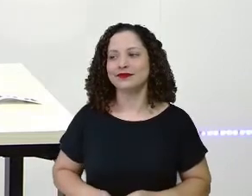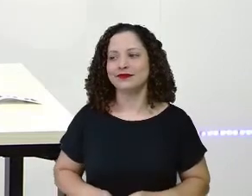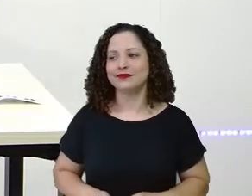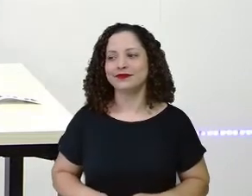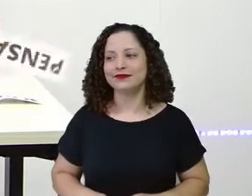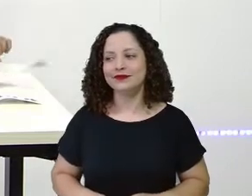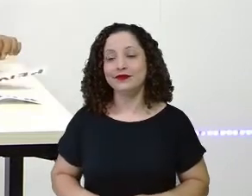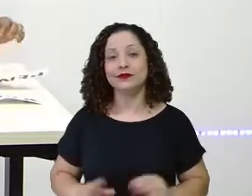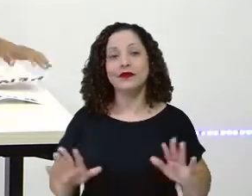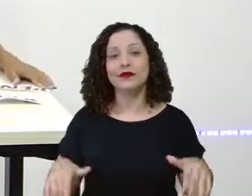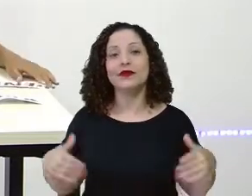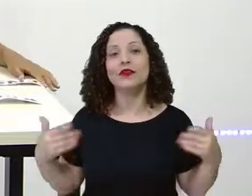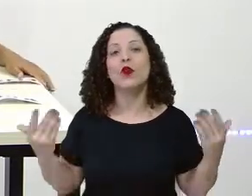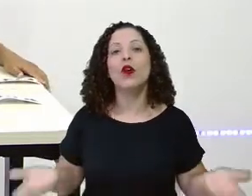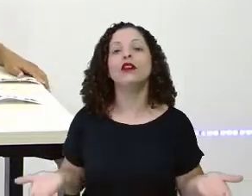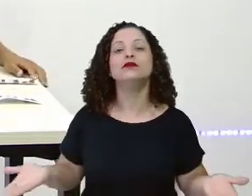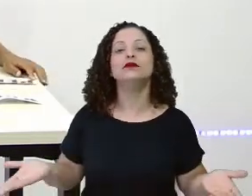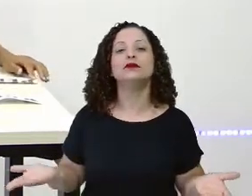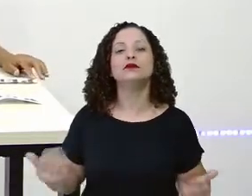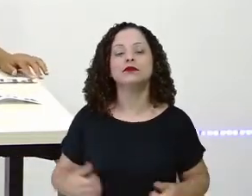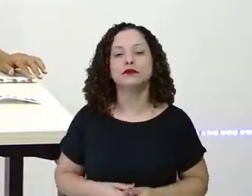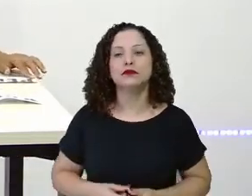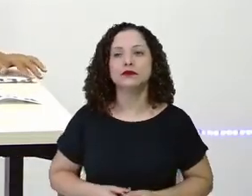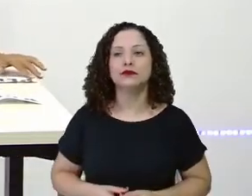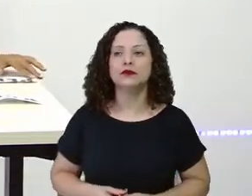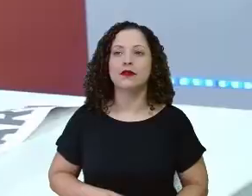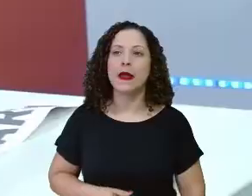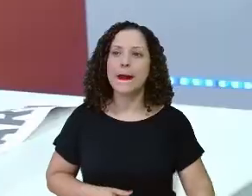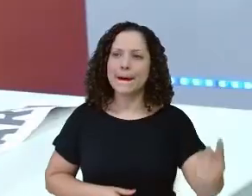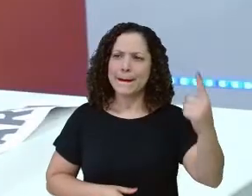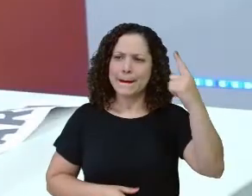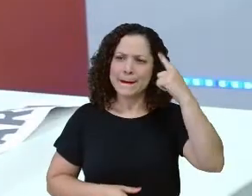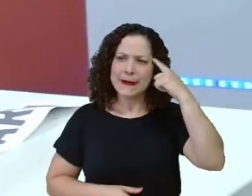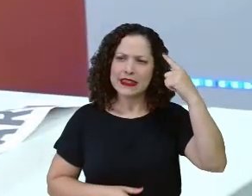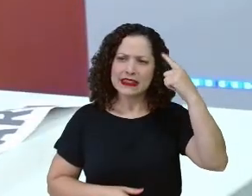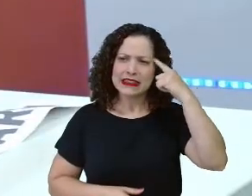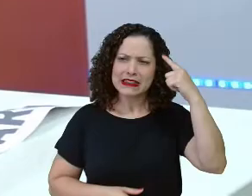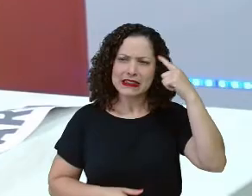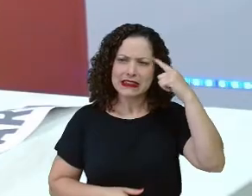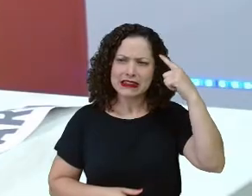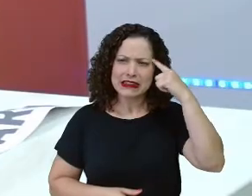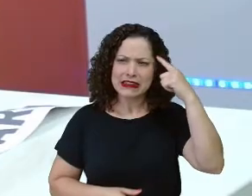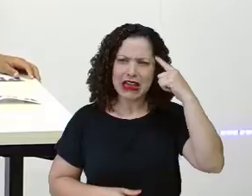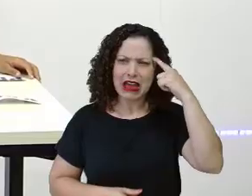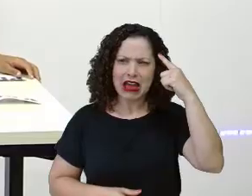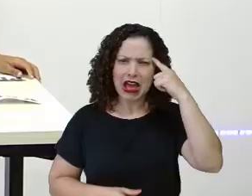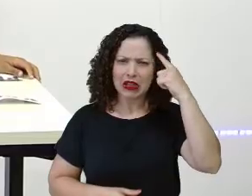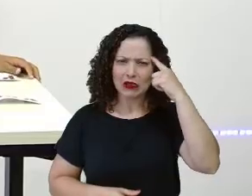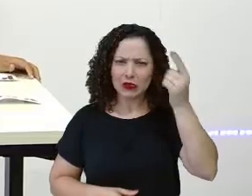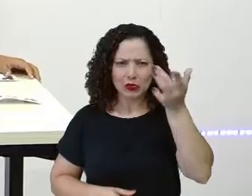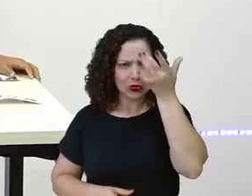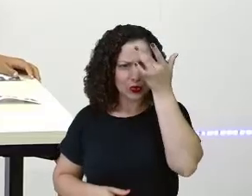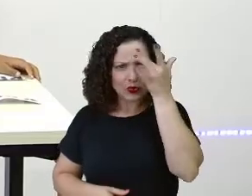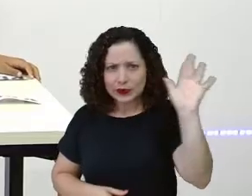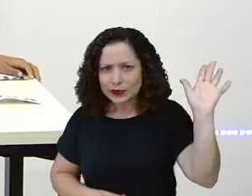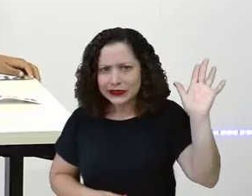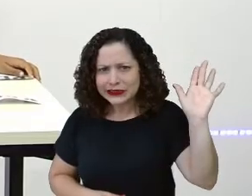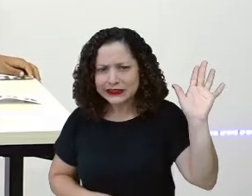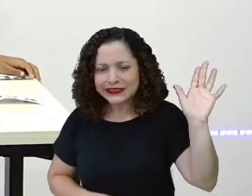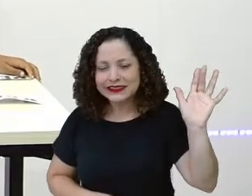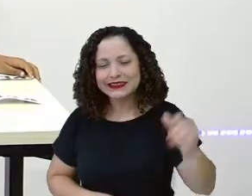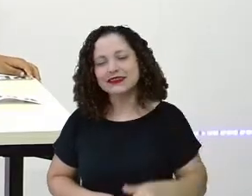Olha aí! Qual é o que tem aí? Pensando que eu não sabia! Pensando que eu não sabia! É o...